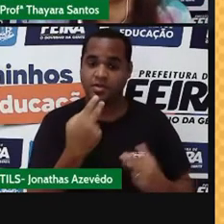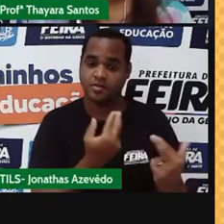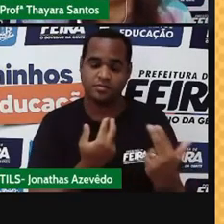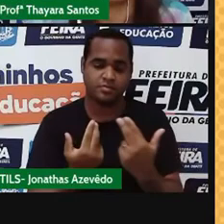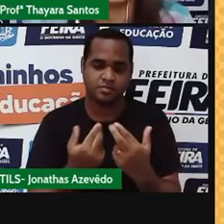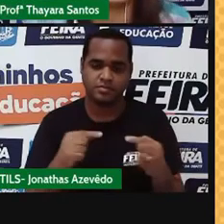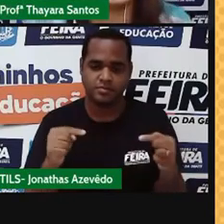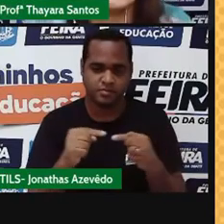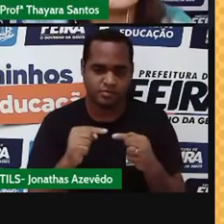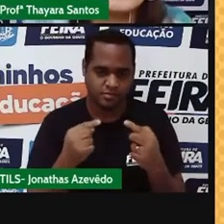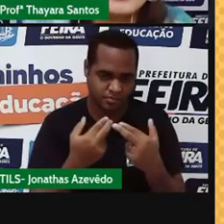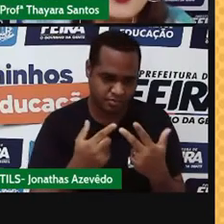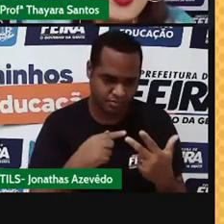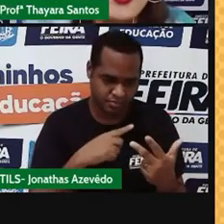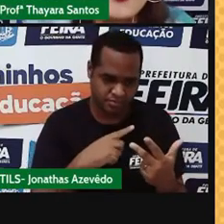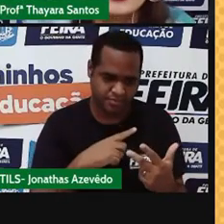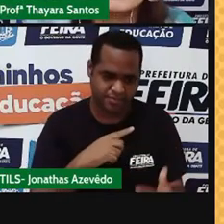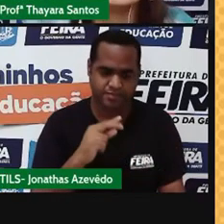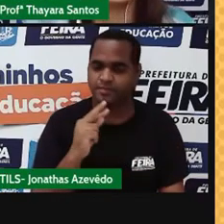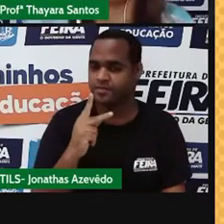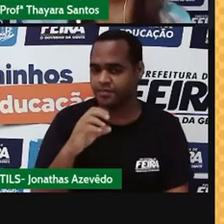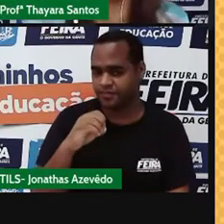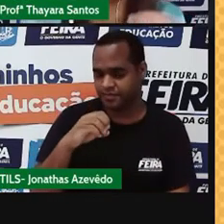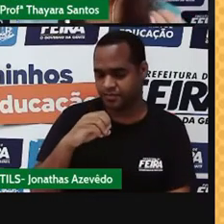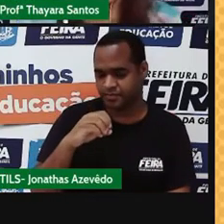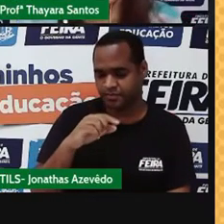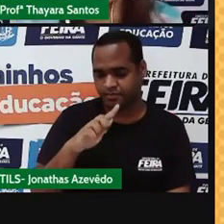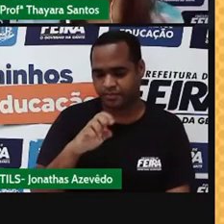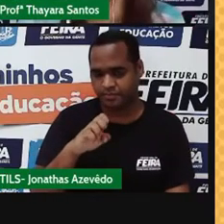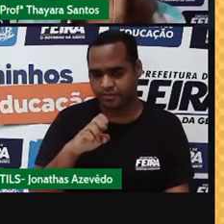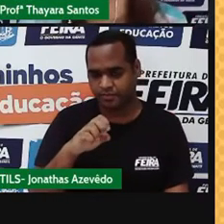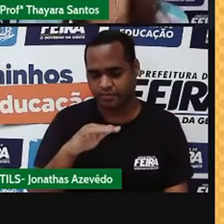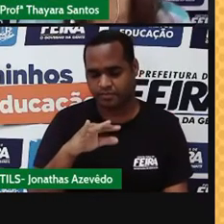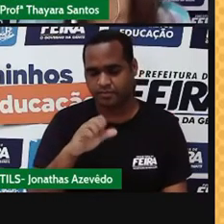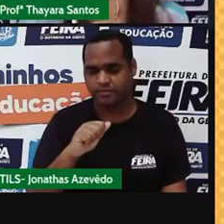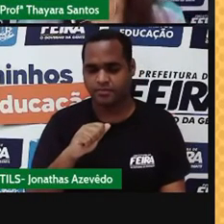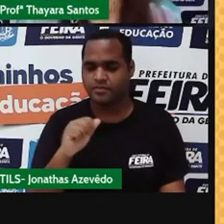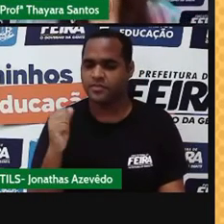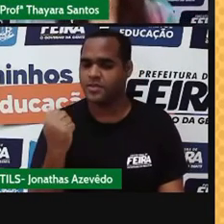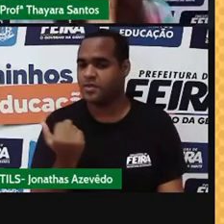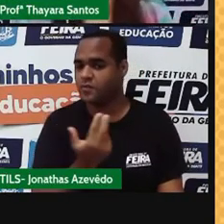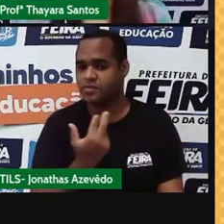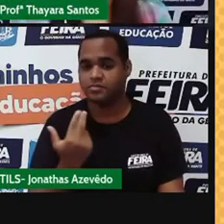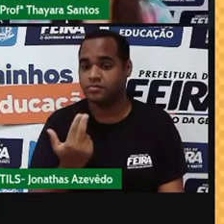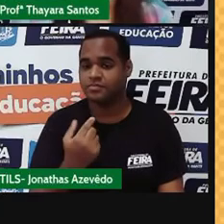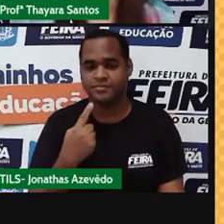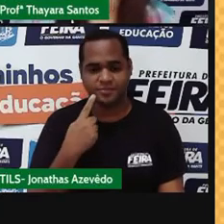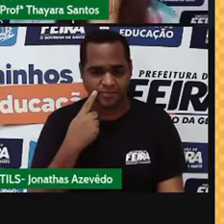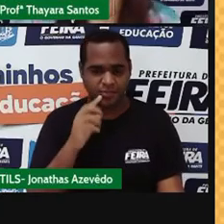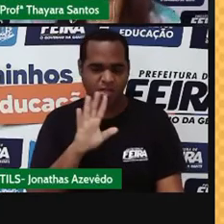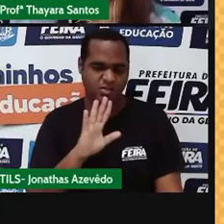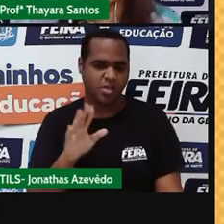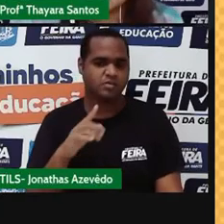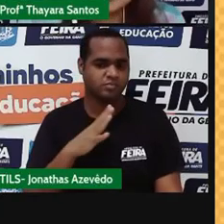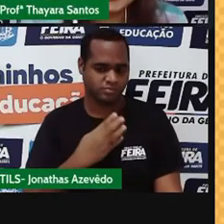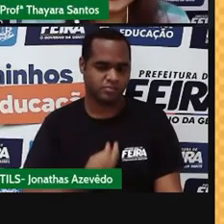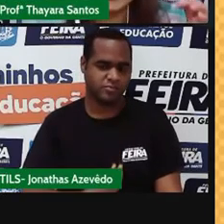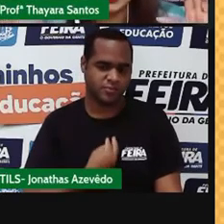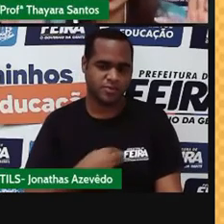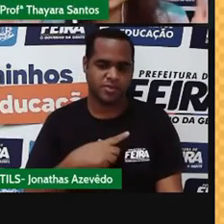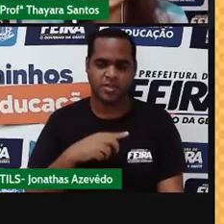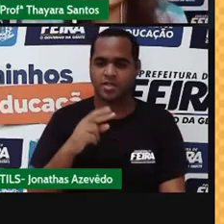recipiente. Esse termozinho homo quer dizer igual. Já quando a gente tem uma mistura heterogênea,